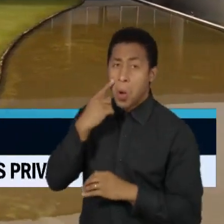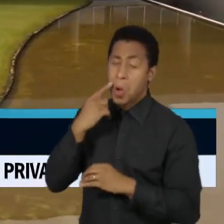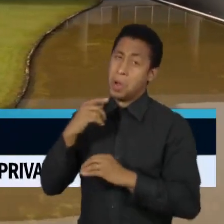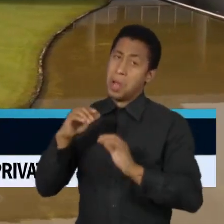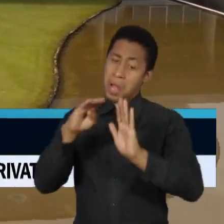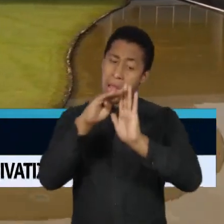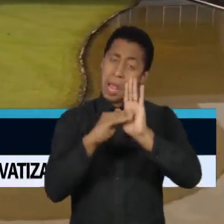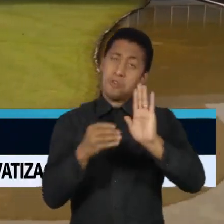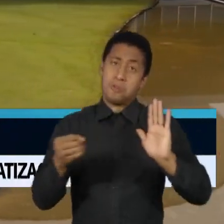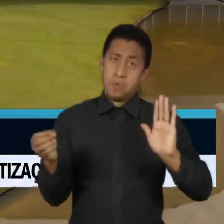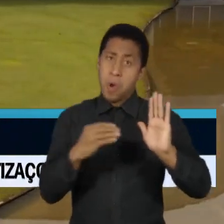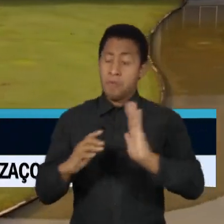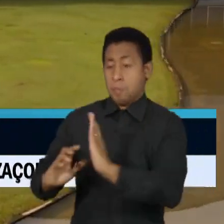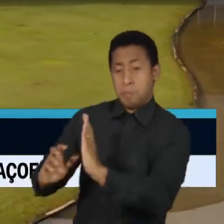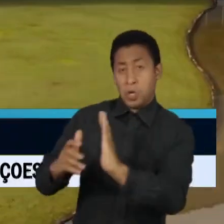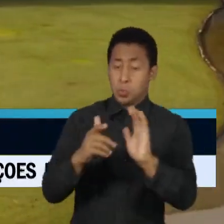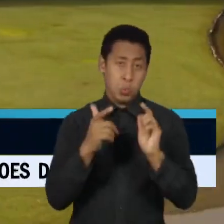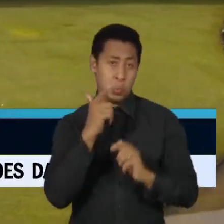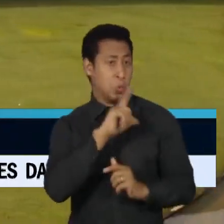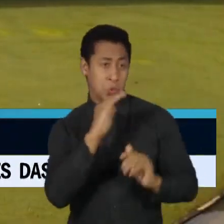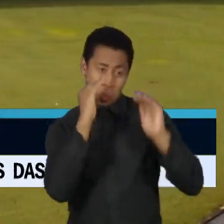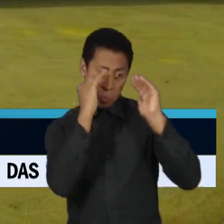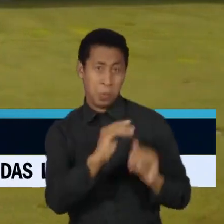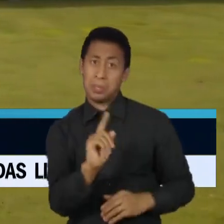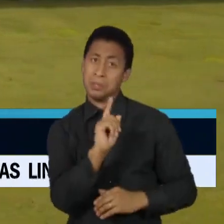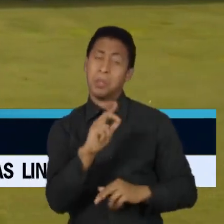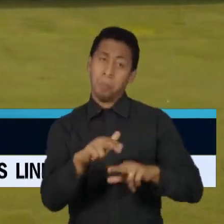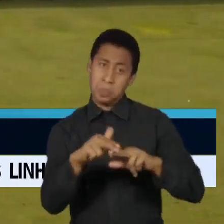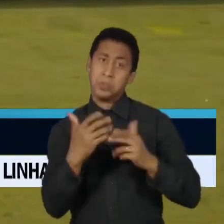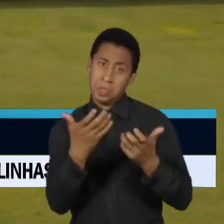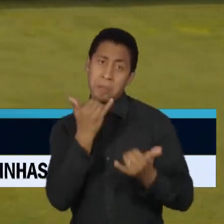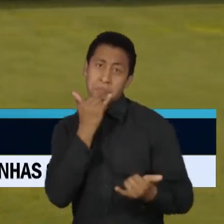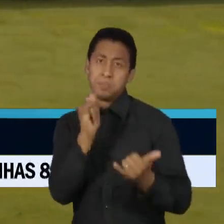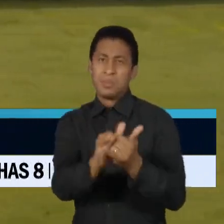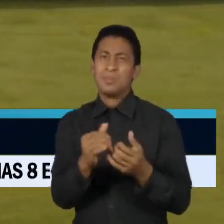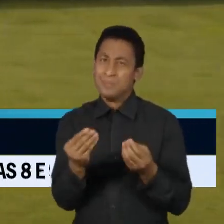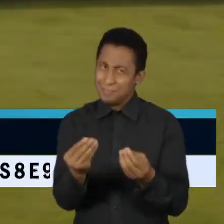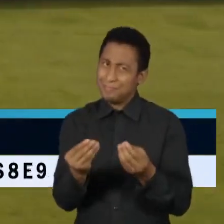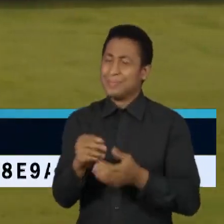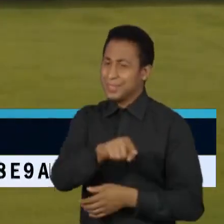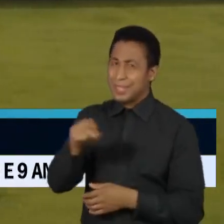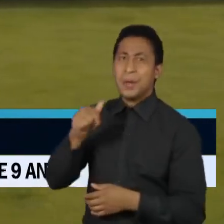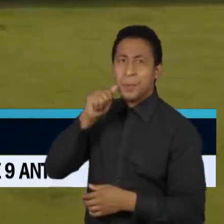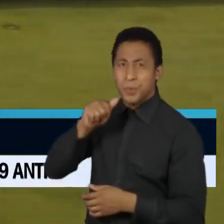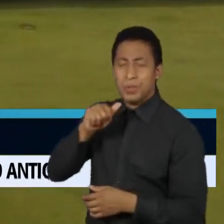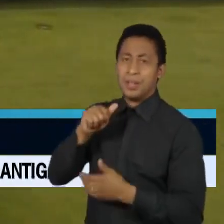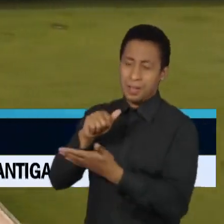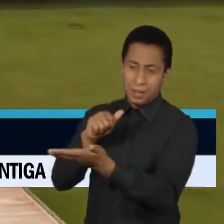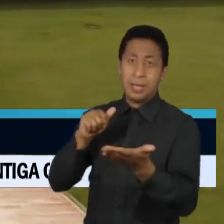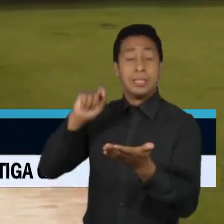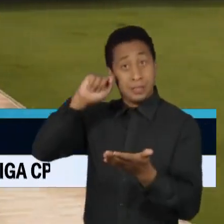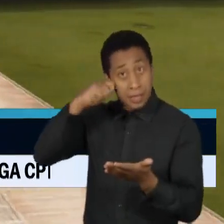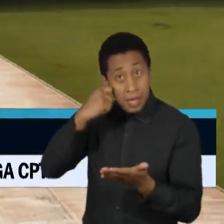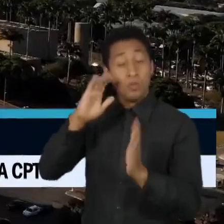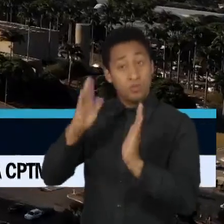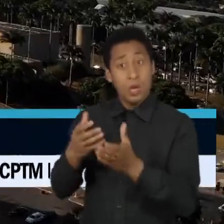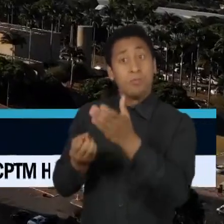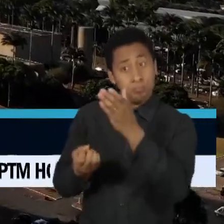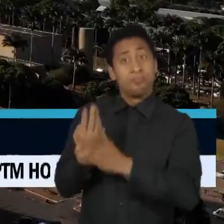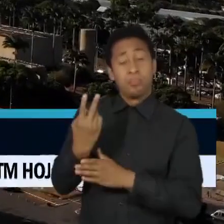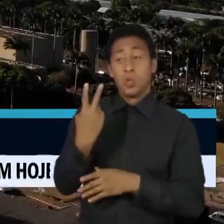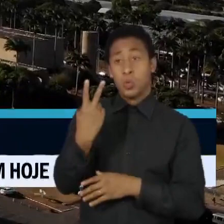Leis que garantem cotas e financiamento mínimo do fundo partidário para mulheres e pessoas negras existem desde 2009.